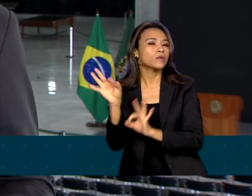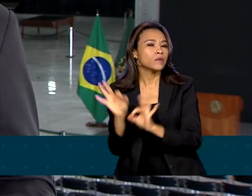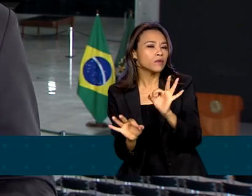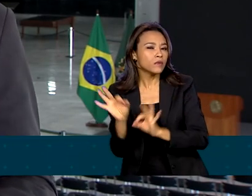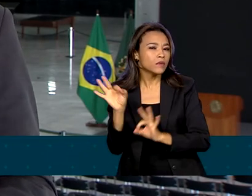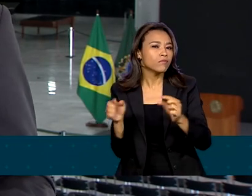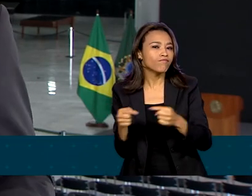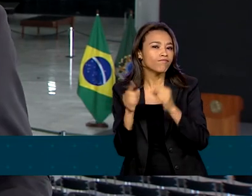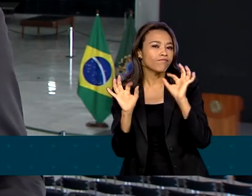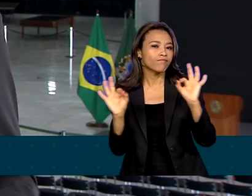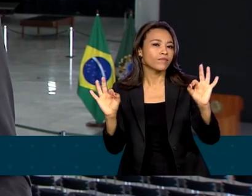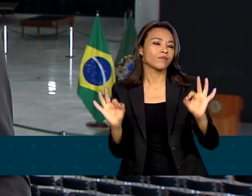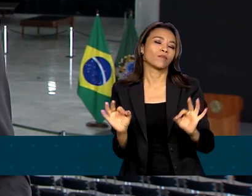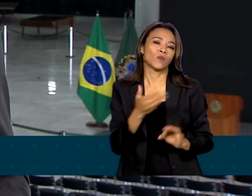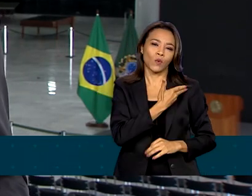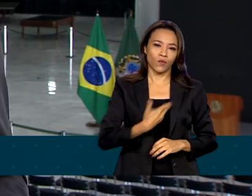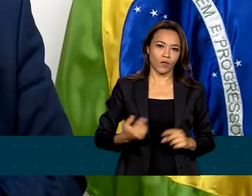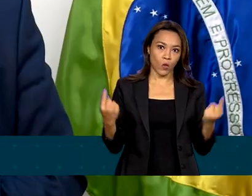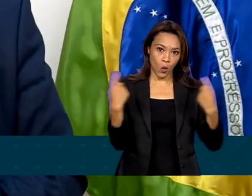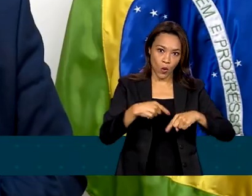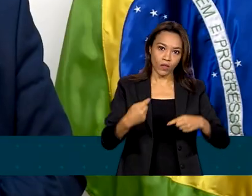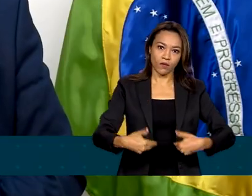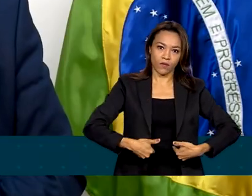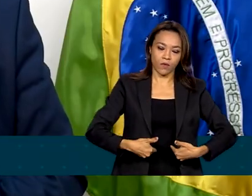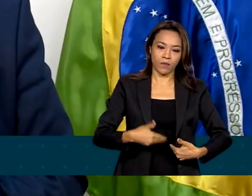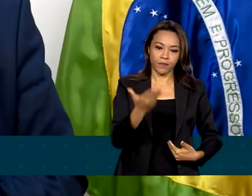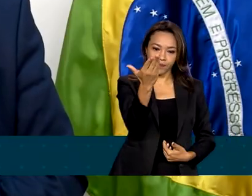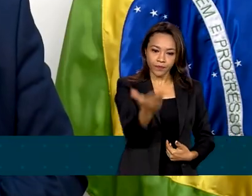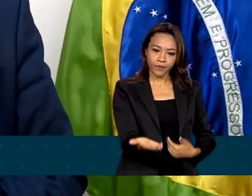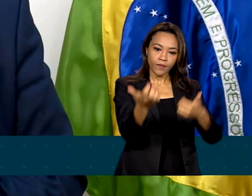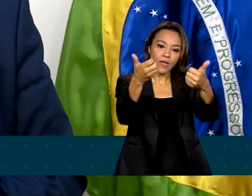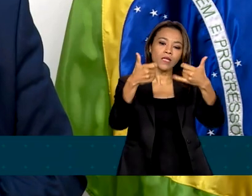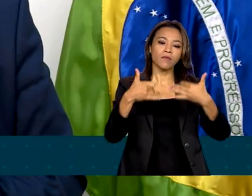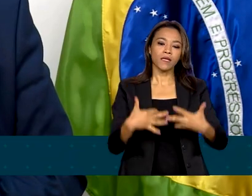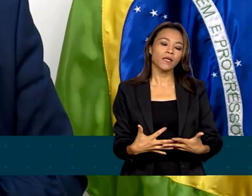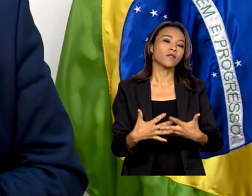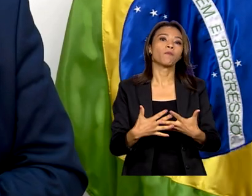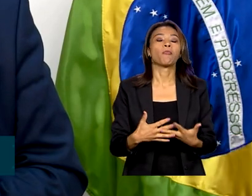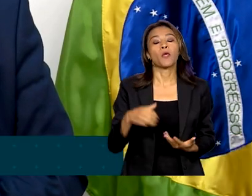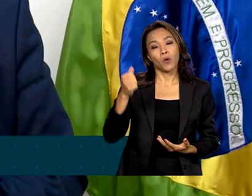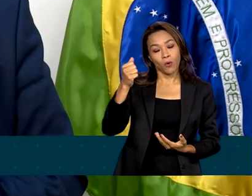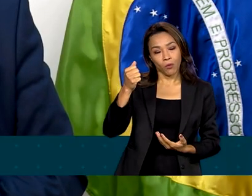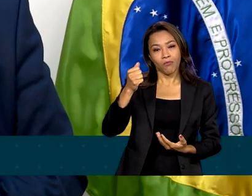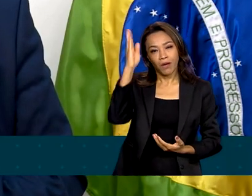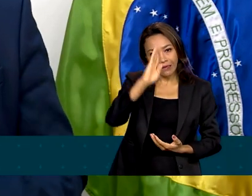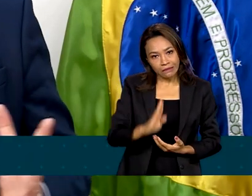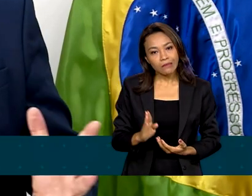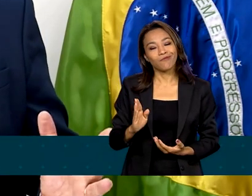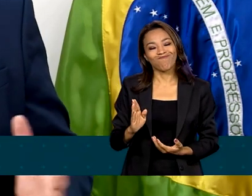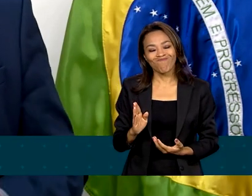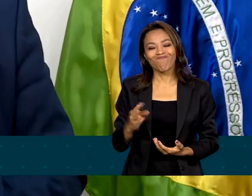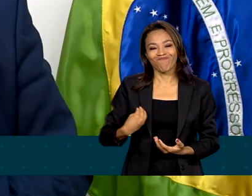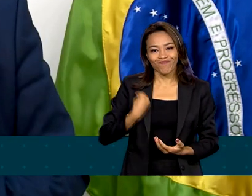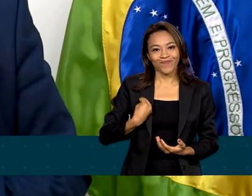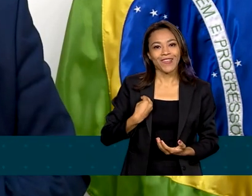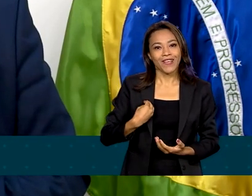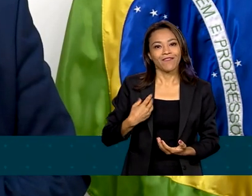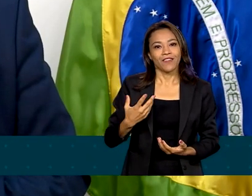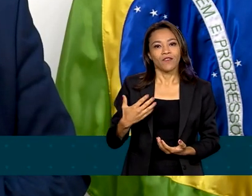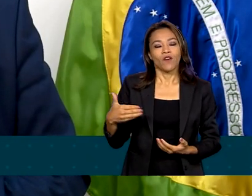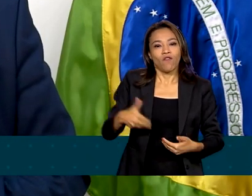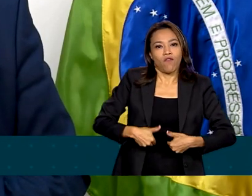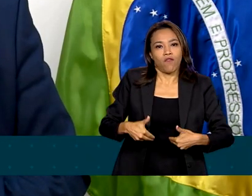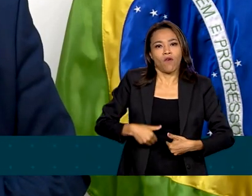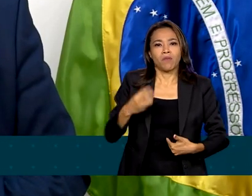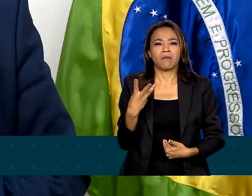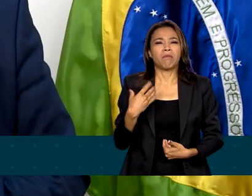combate à fome. Vamos assistir. O país voltou ao mapa da fome, o mapa da miséria. São 33 milhões